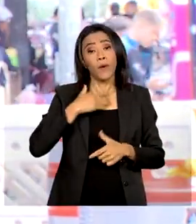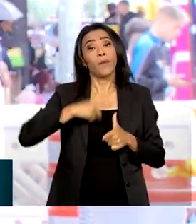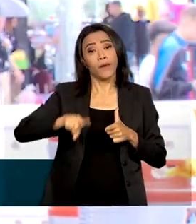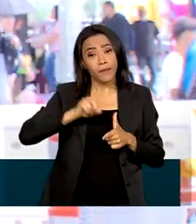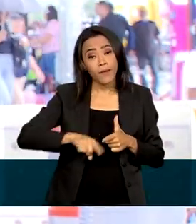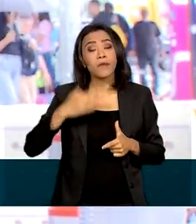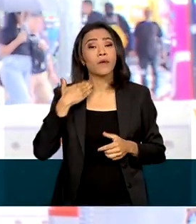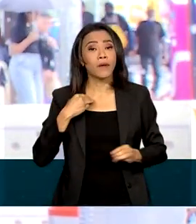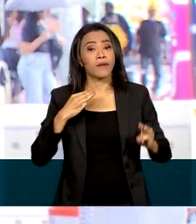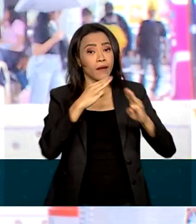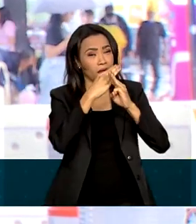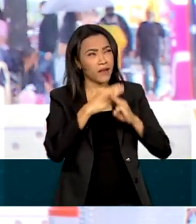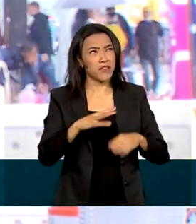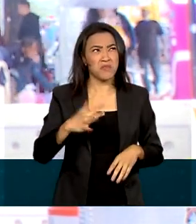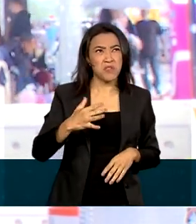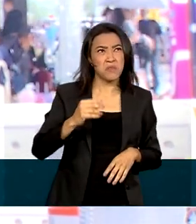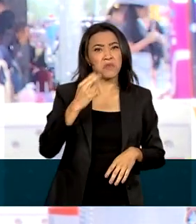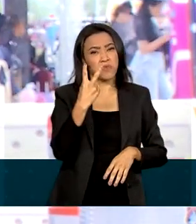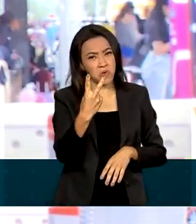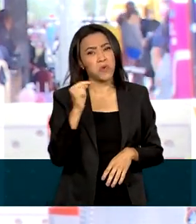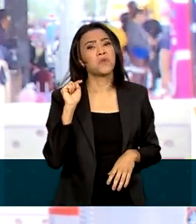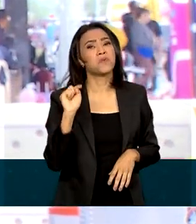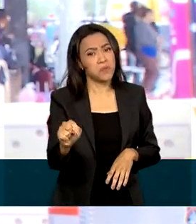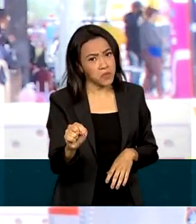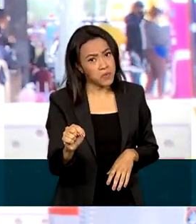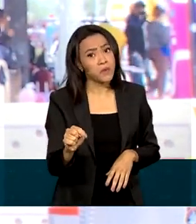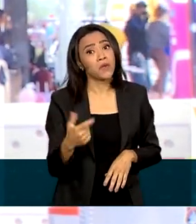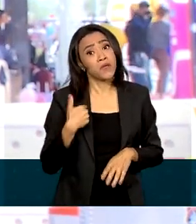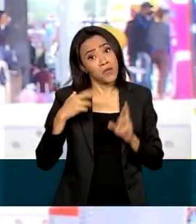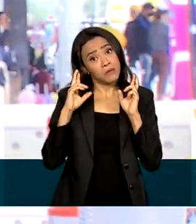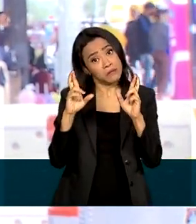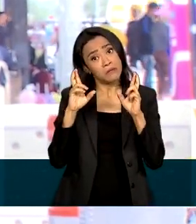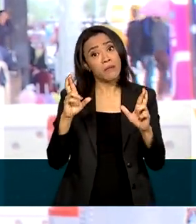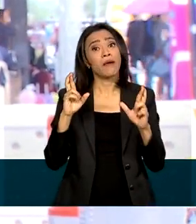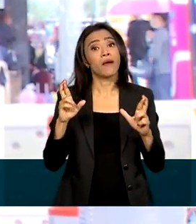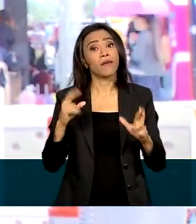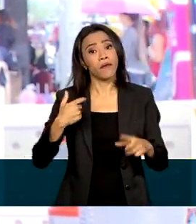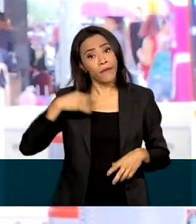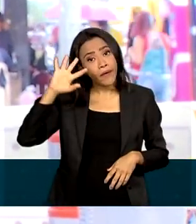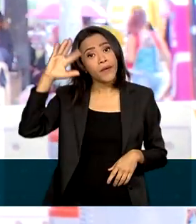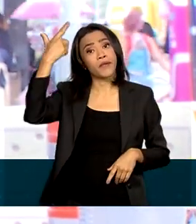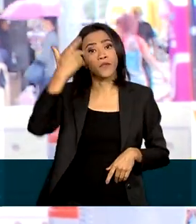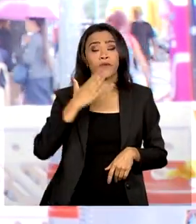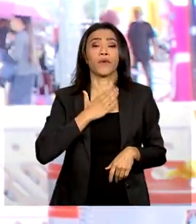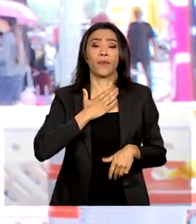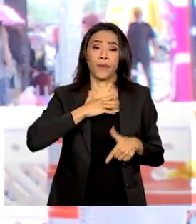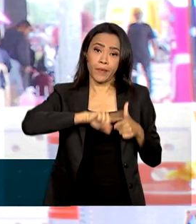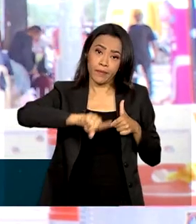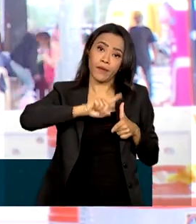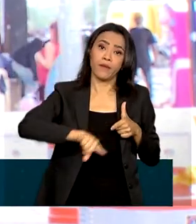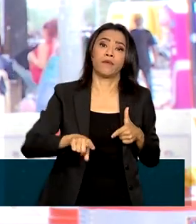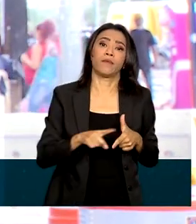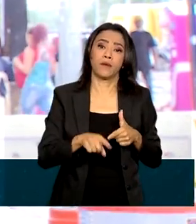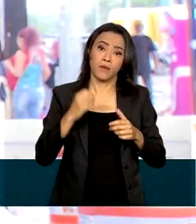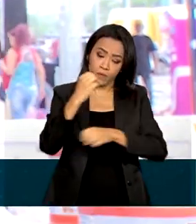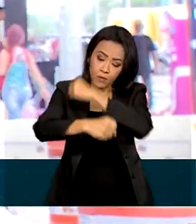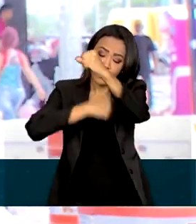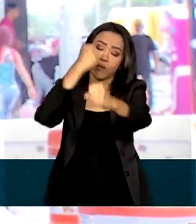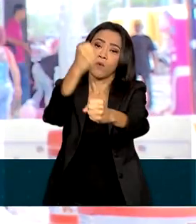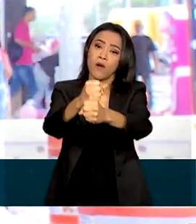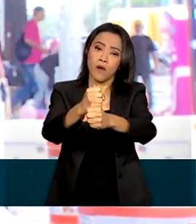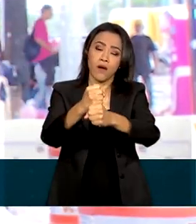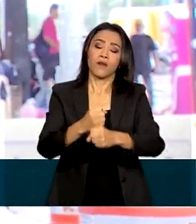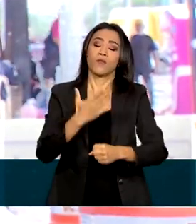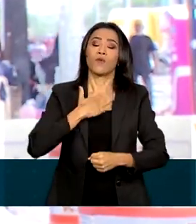Caixa deve ser no valor de uns 2 mil e a expectativa minha é de eu resolver meu problema para o ano que vem eu